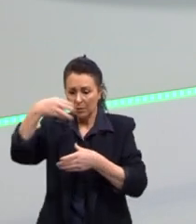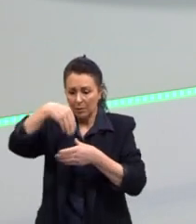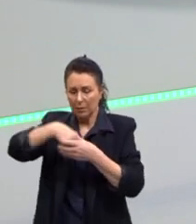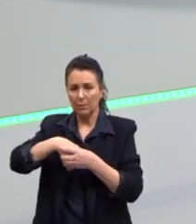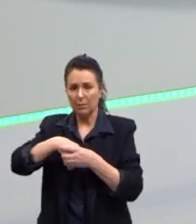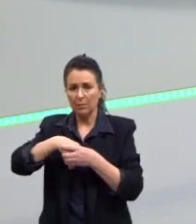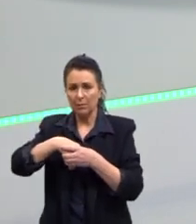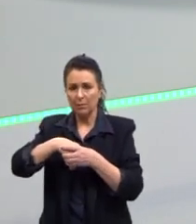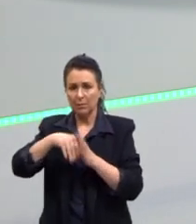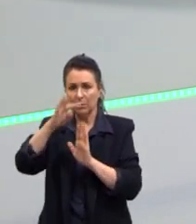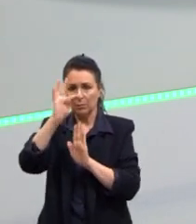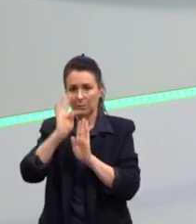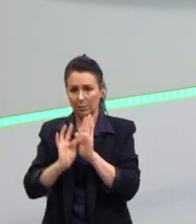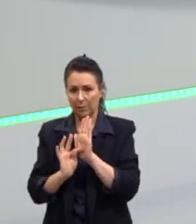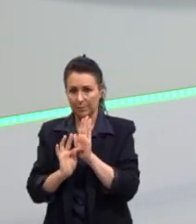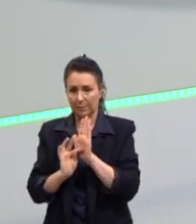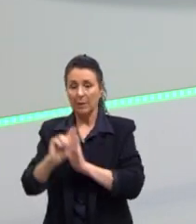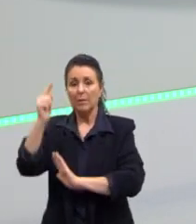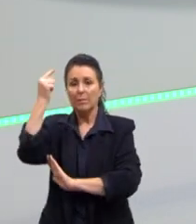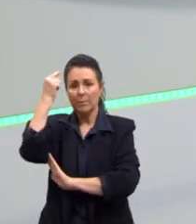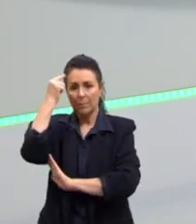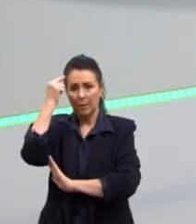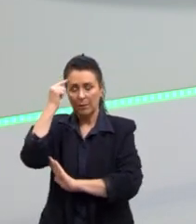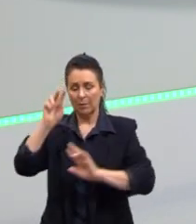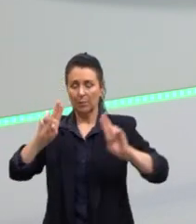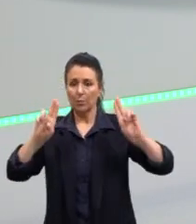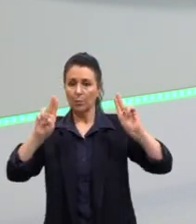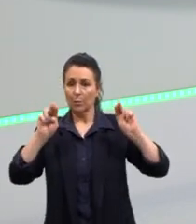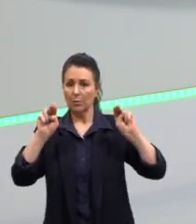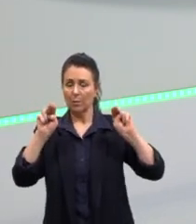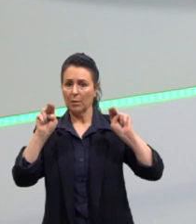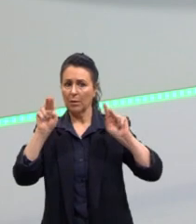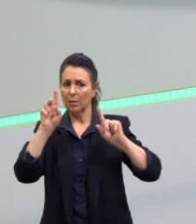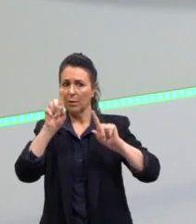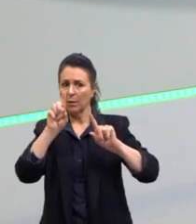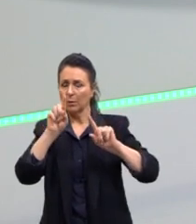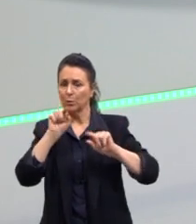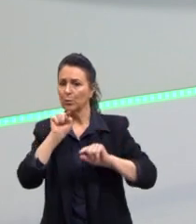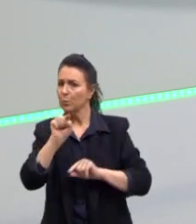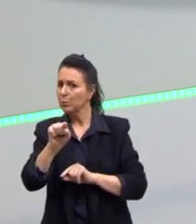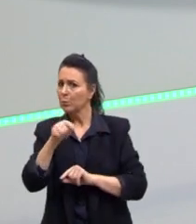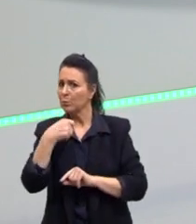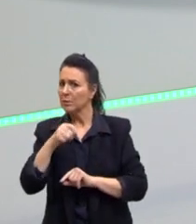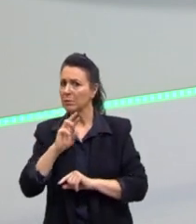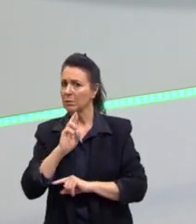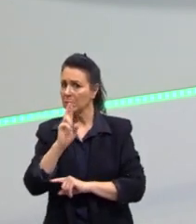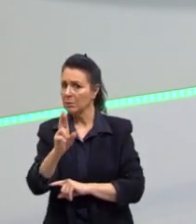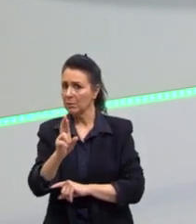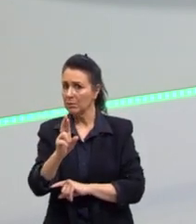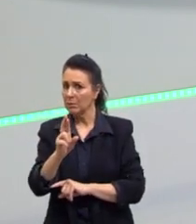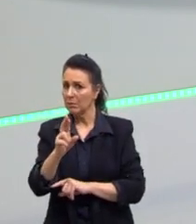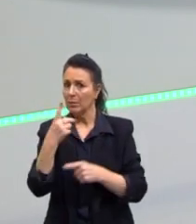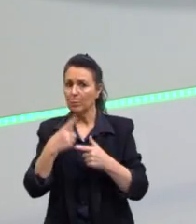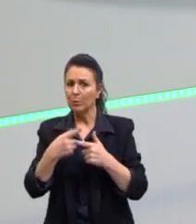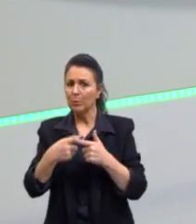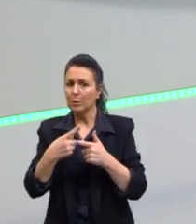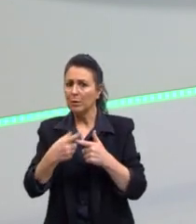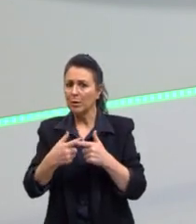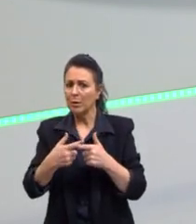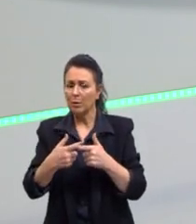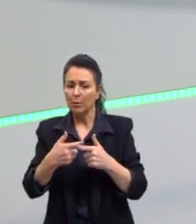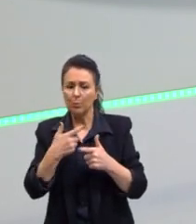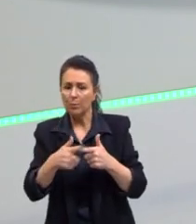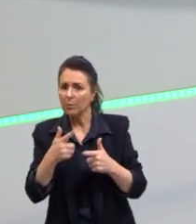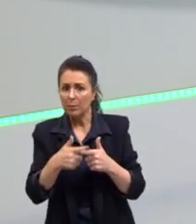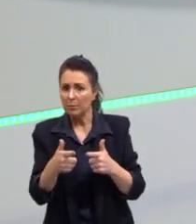tema. Pensa que a temática é algo que tu precisa responder, porque é uma problemática. É um problema que tu vai